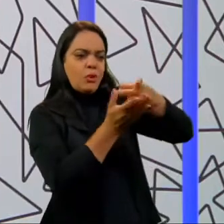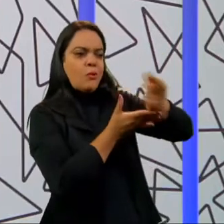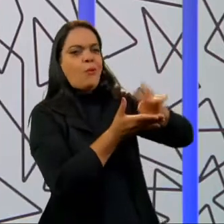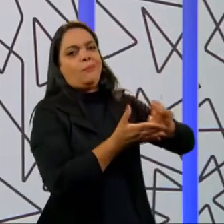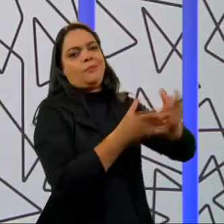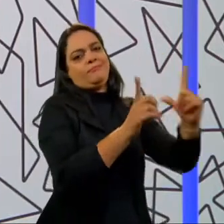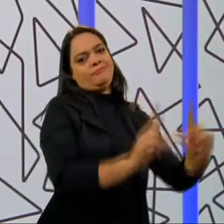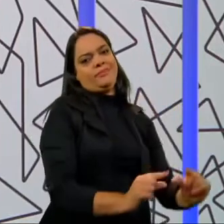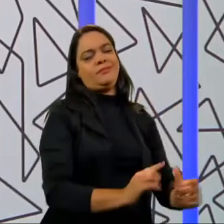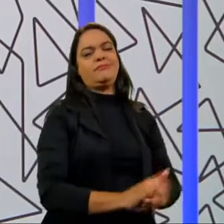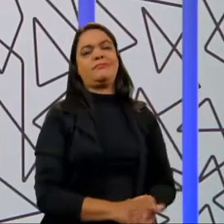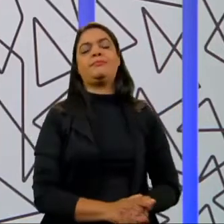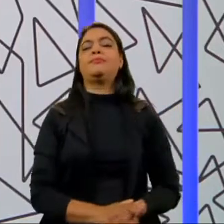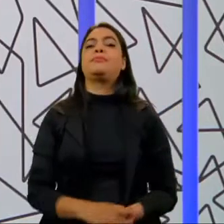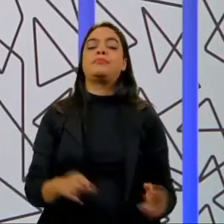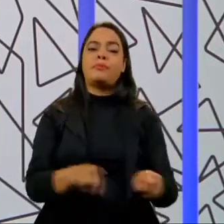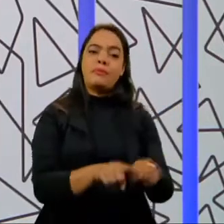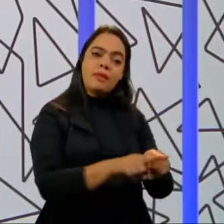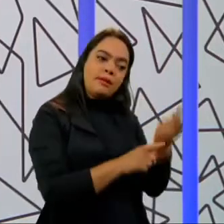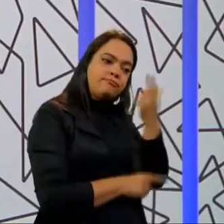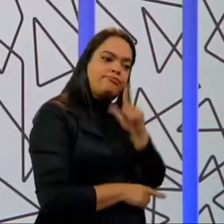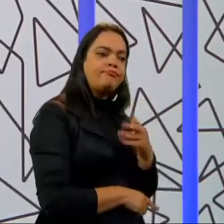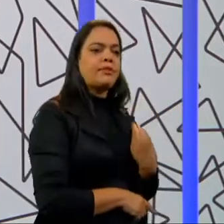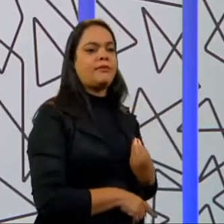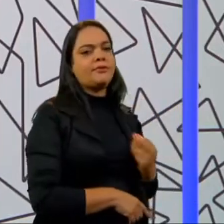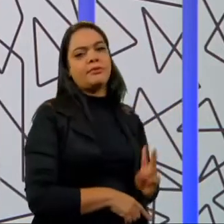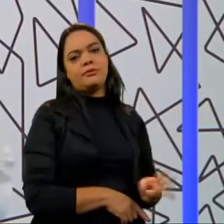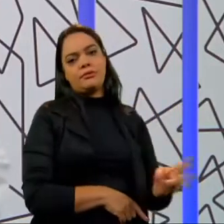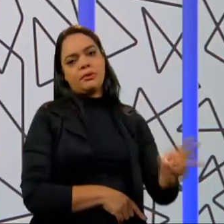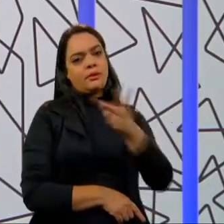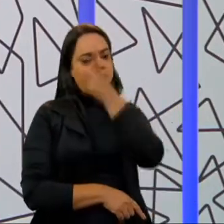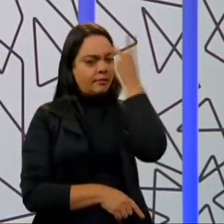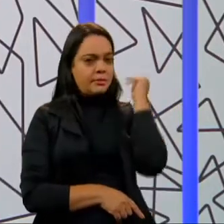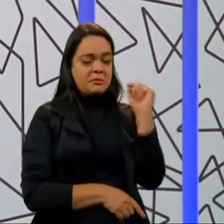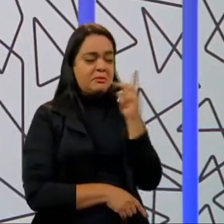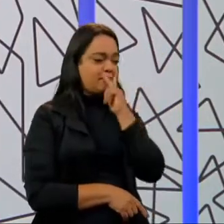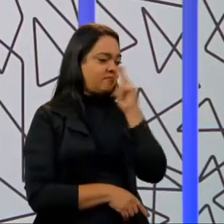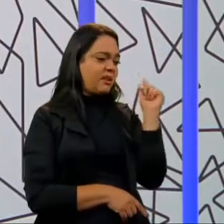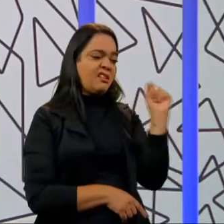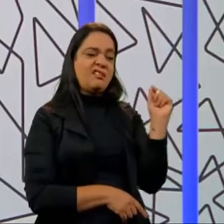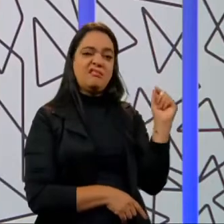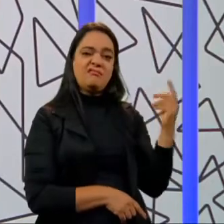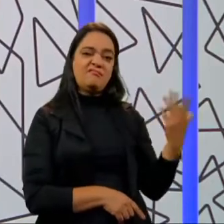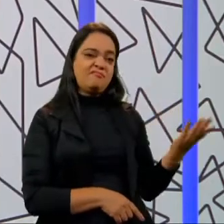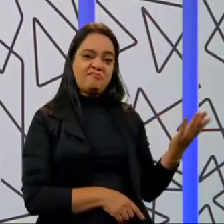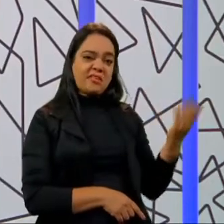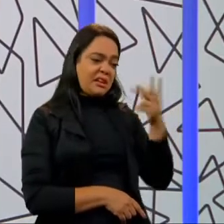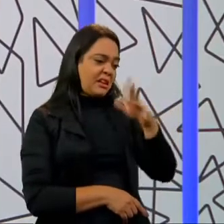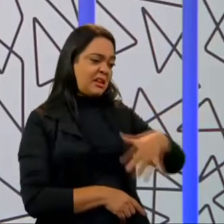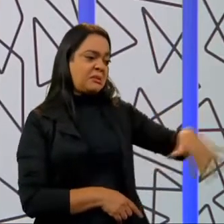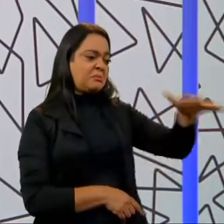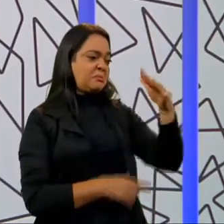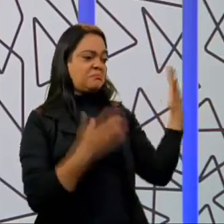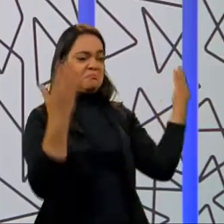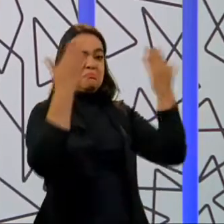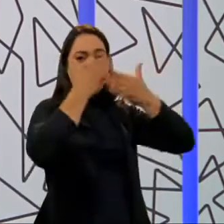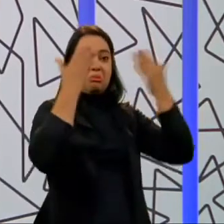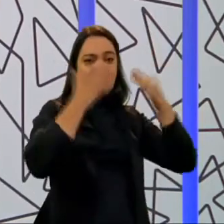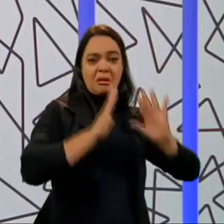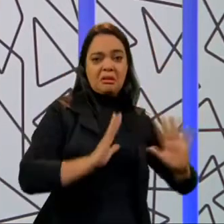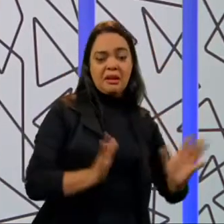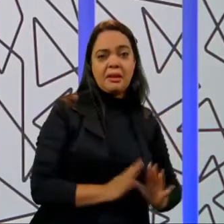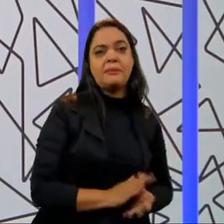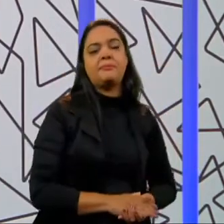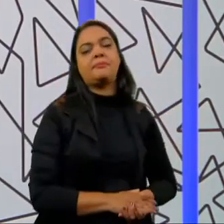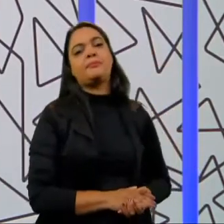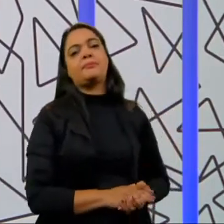é, de certa forma, garantir a sobrevivência de pessoas que são quase que invisíveis aos olhos da sociedade em si. Inclusive,